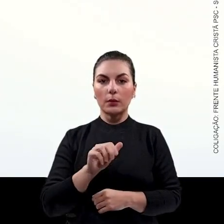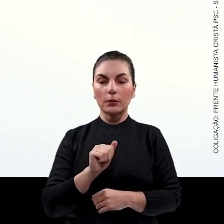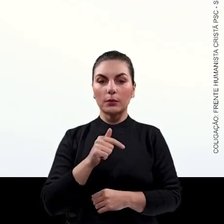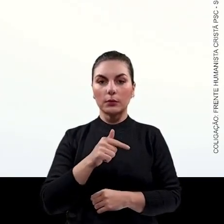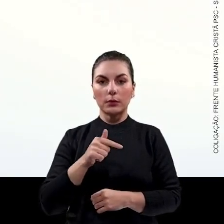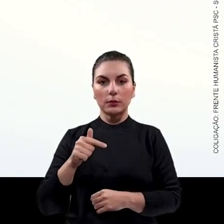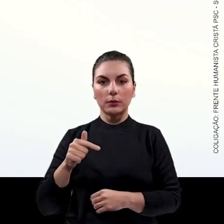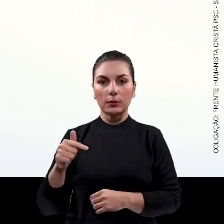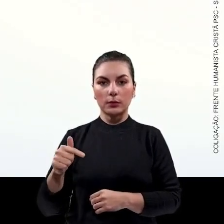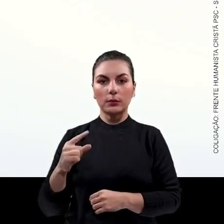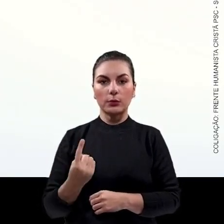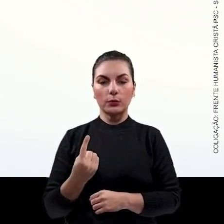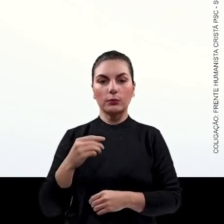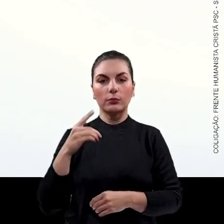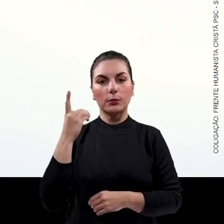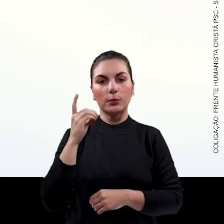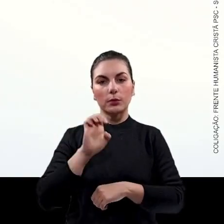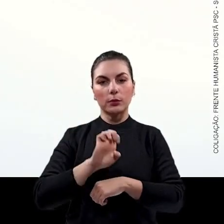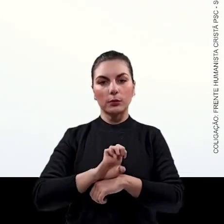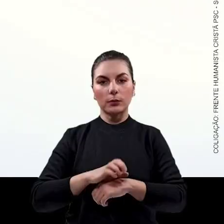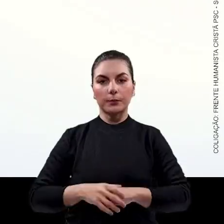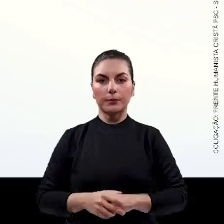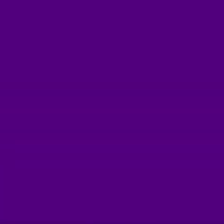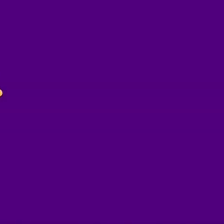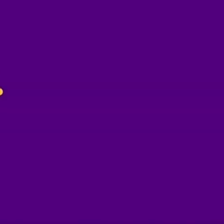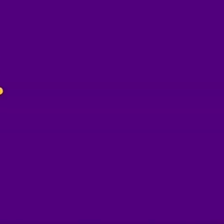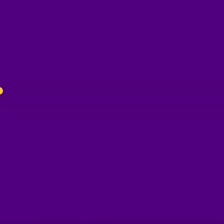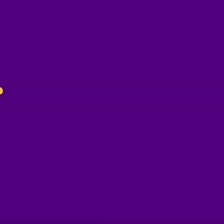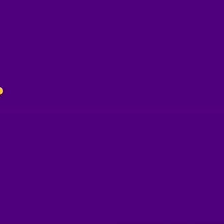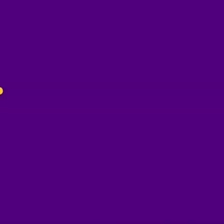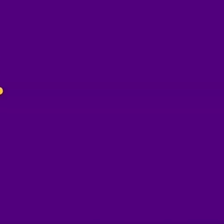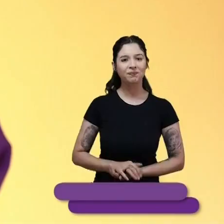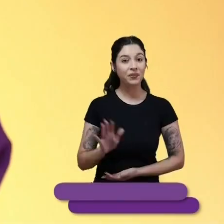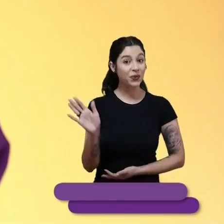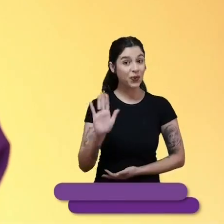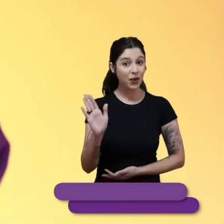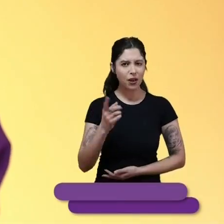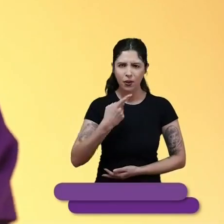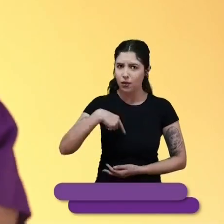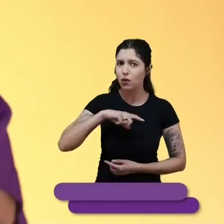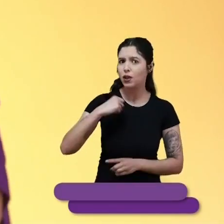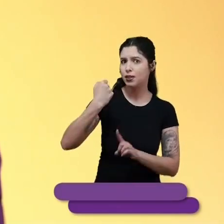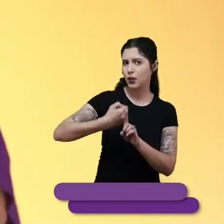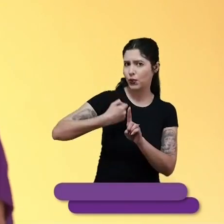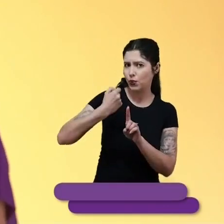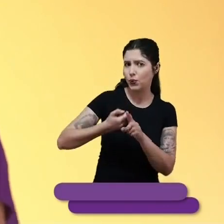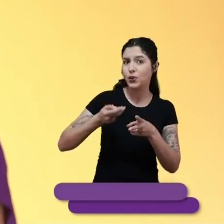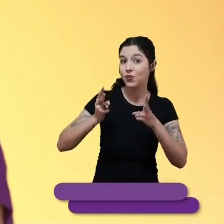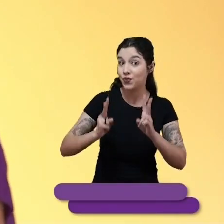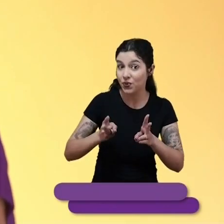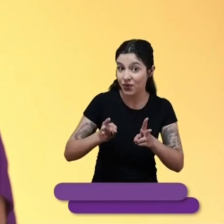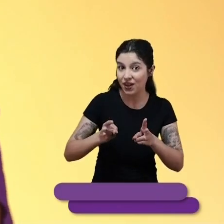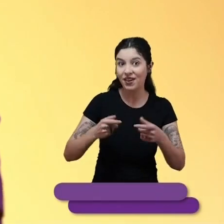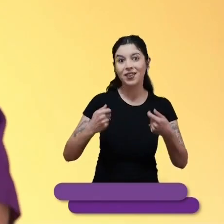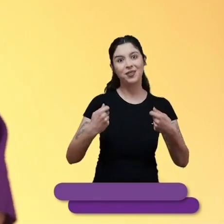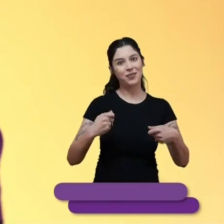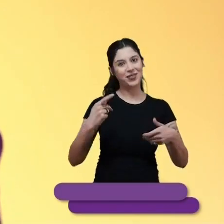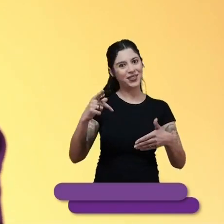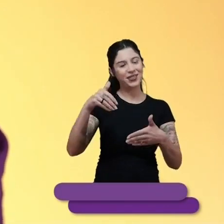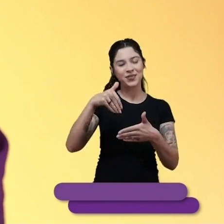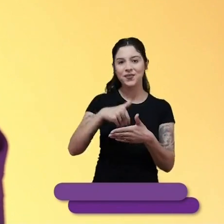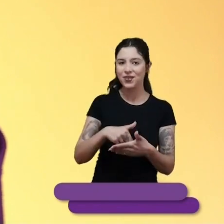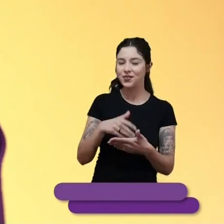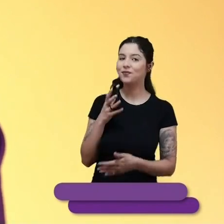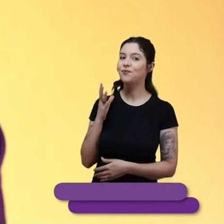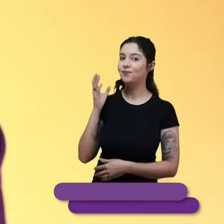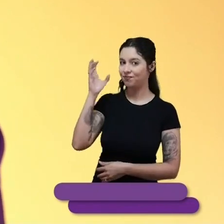Luana Severo, 77771. Para deputado estadual. Pessoal. Oi, para seguir a nossa luta, eu preciso do